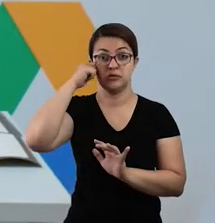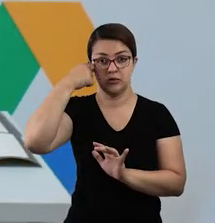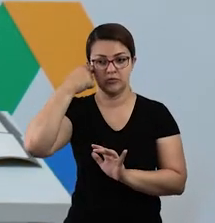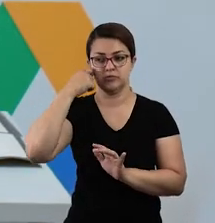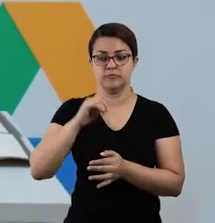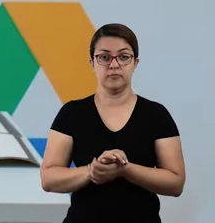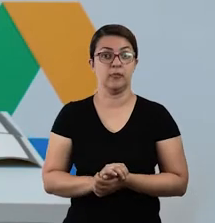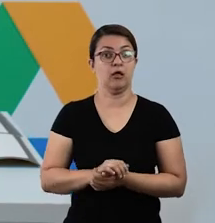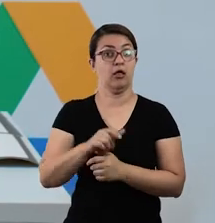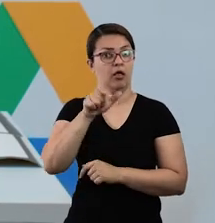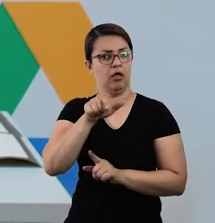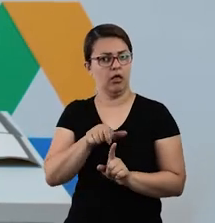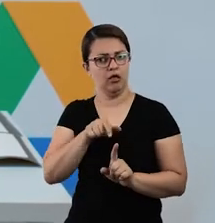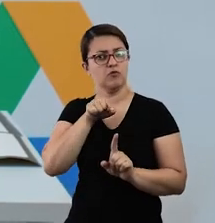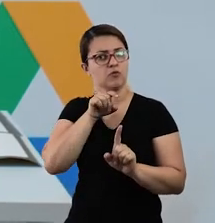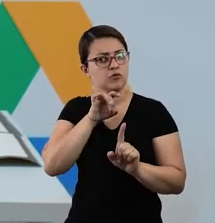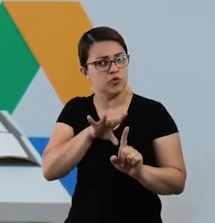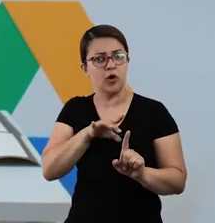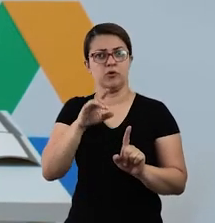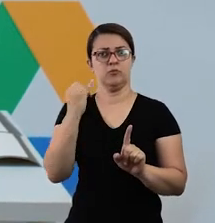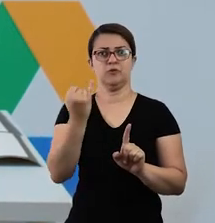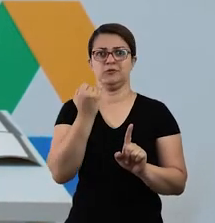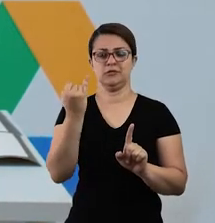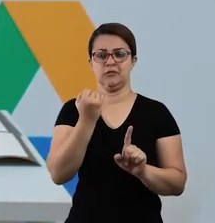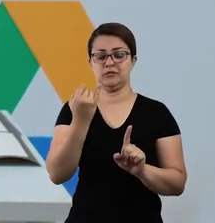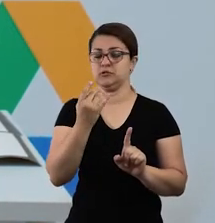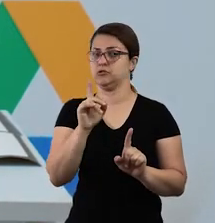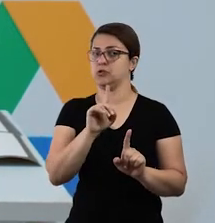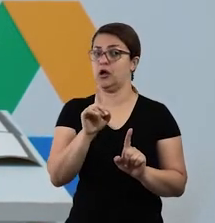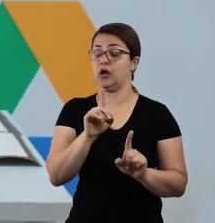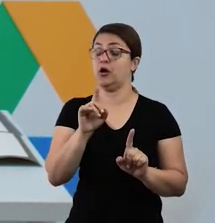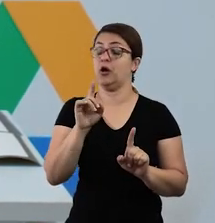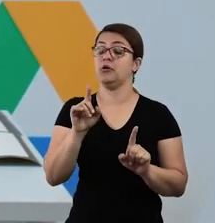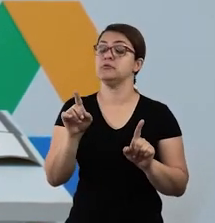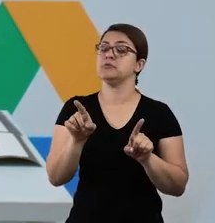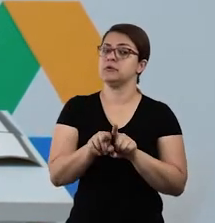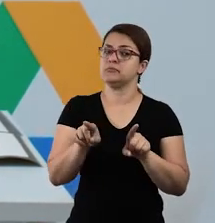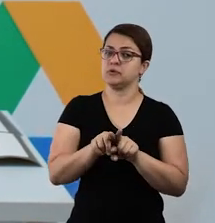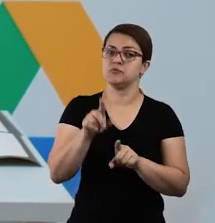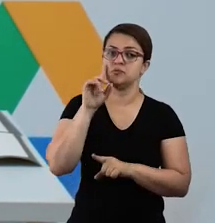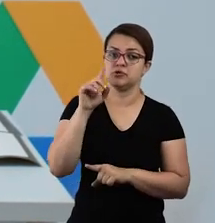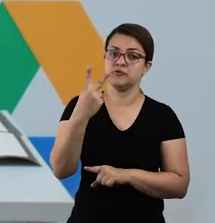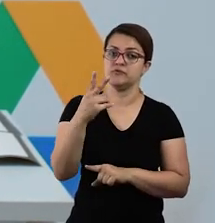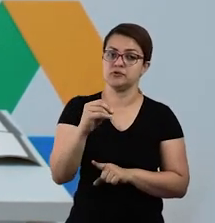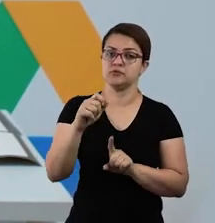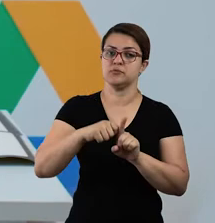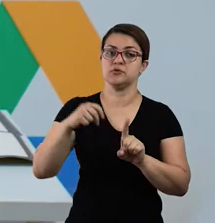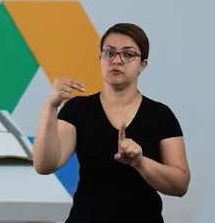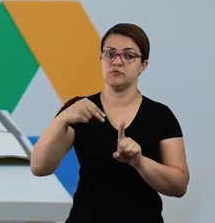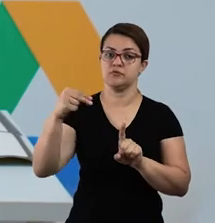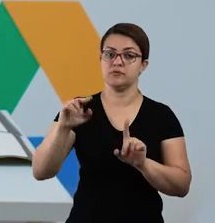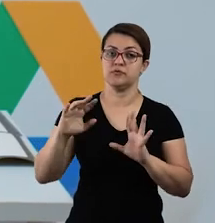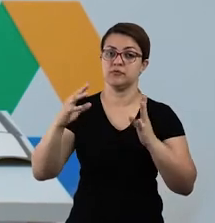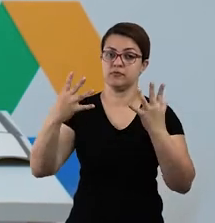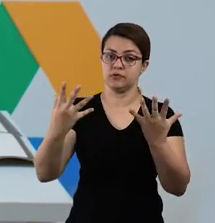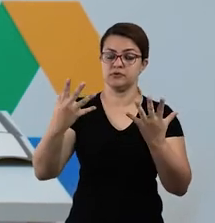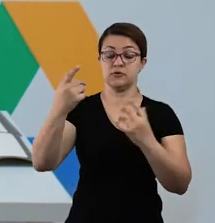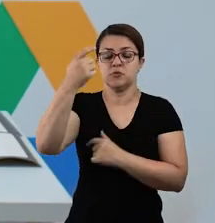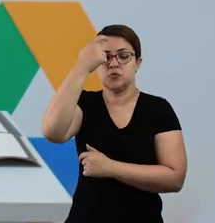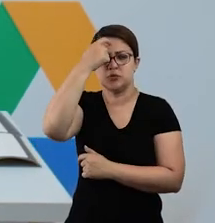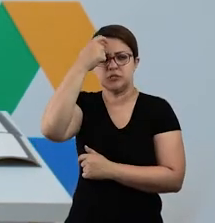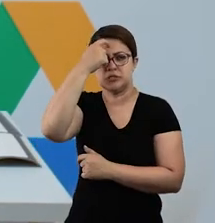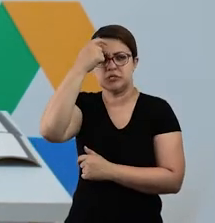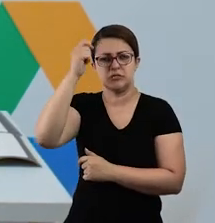Uma pessoa importante para a nossa sociedade. No dia 20 de novembro nós comemoramos a consciência negra, tá? E